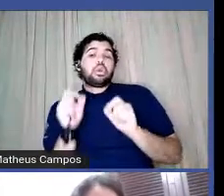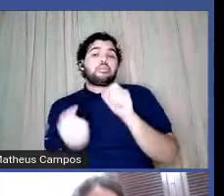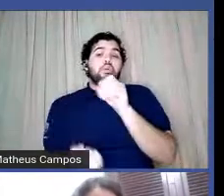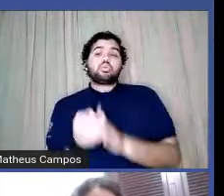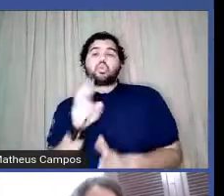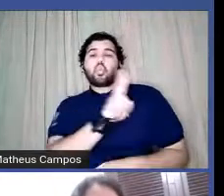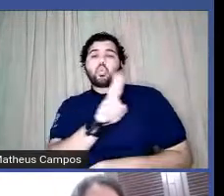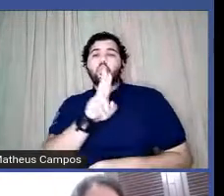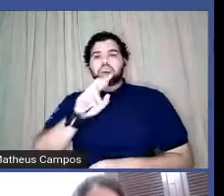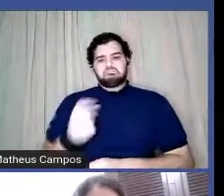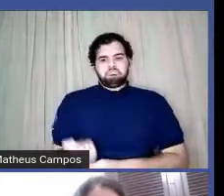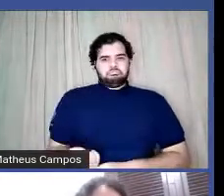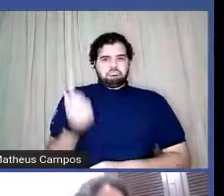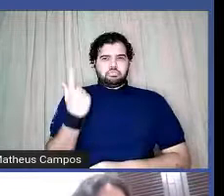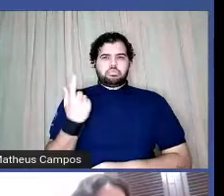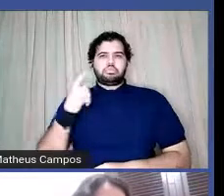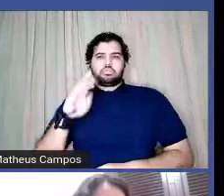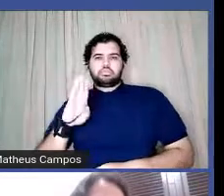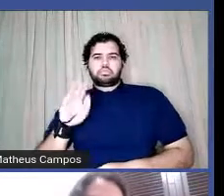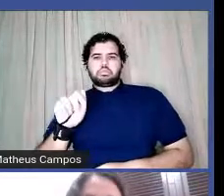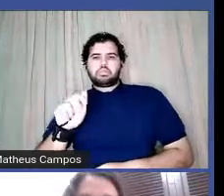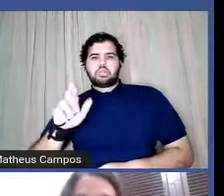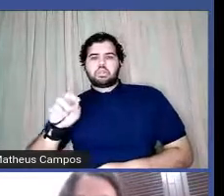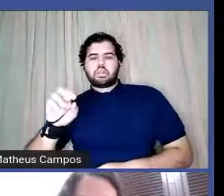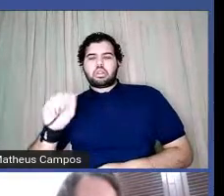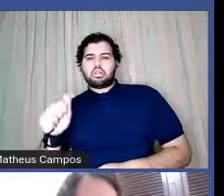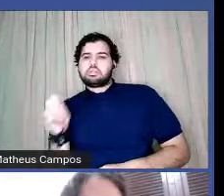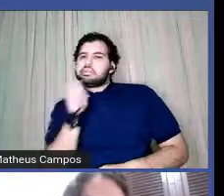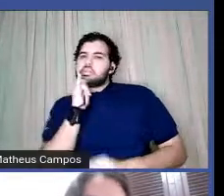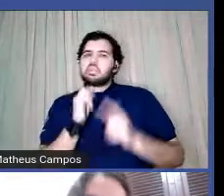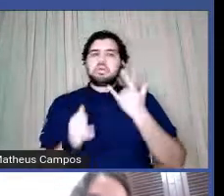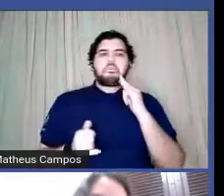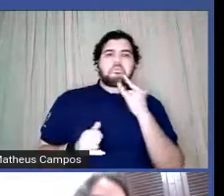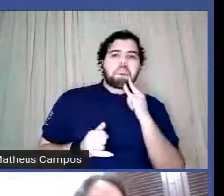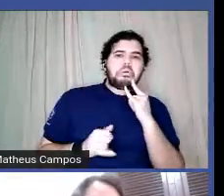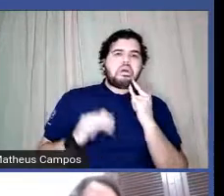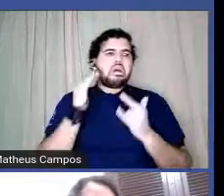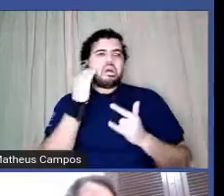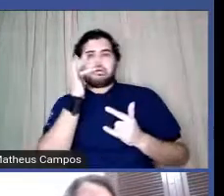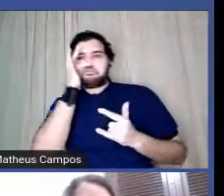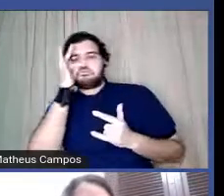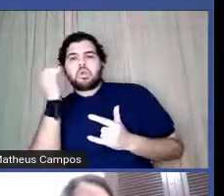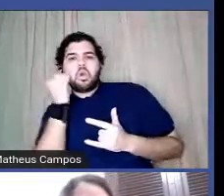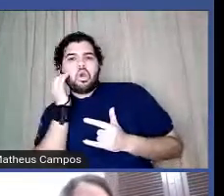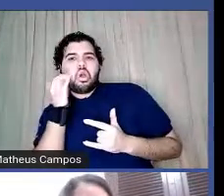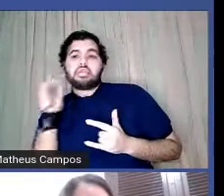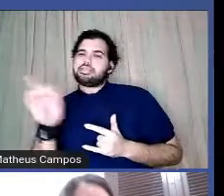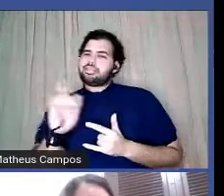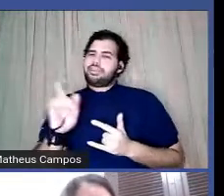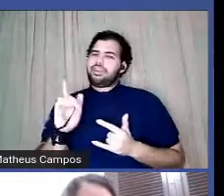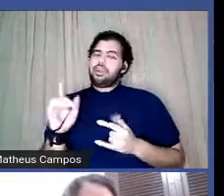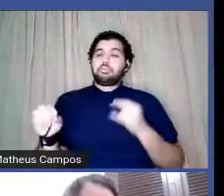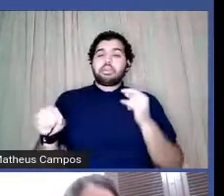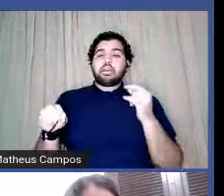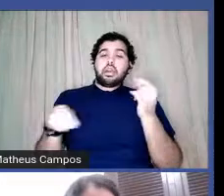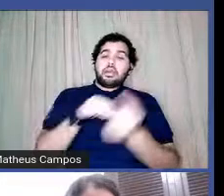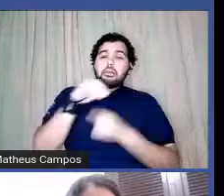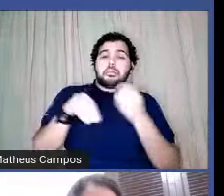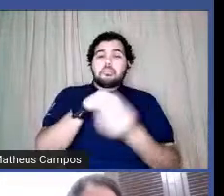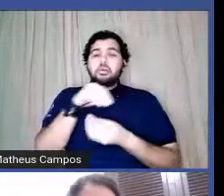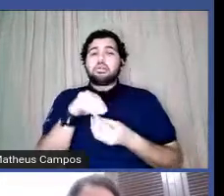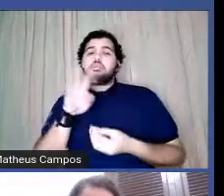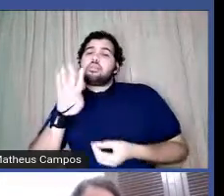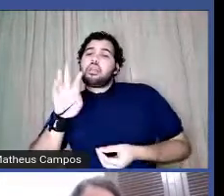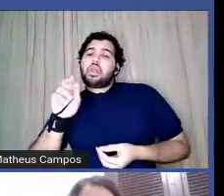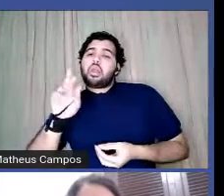estranho, né? Barrosas, que nem é bar e nem é rosa, que é na verdade um trocadilho com Barroso,